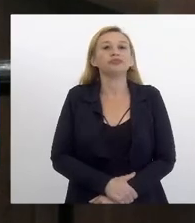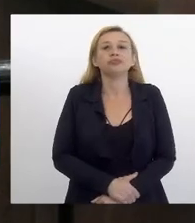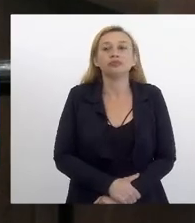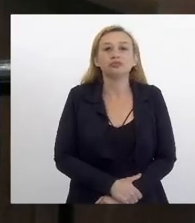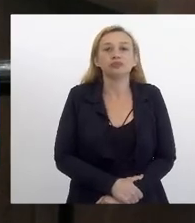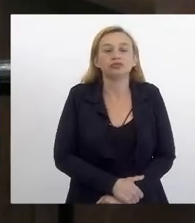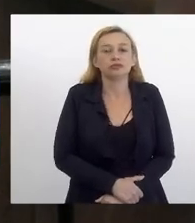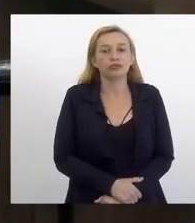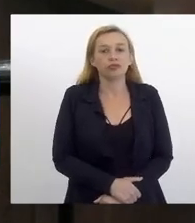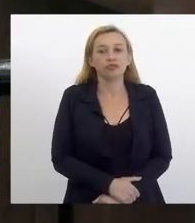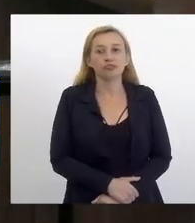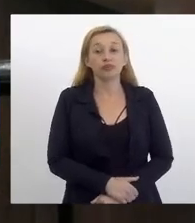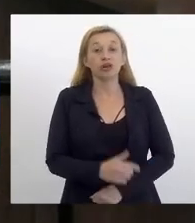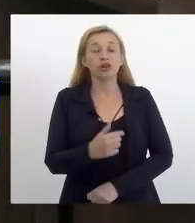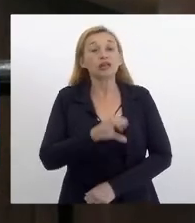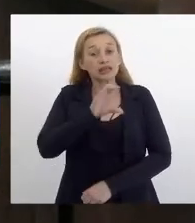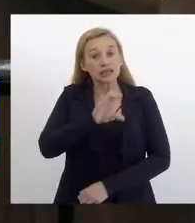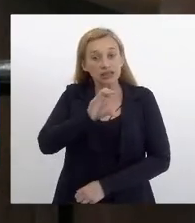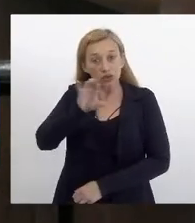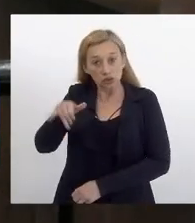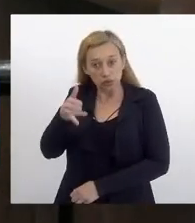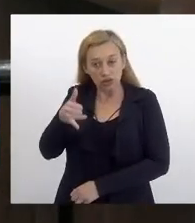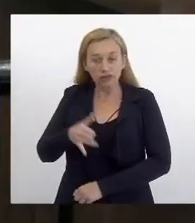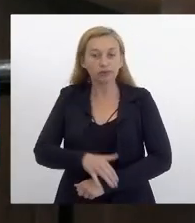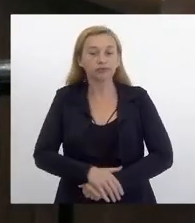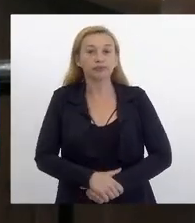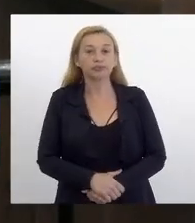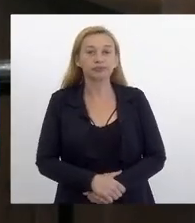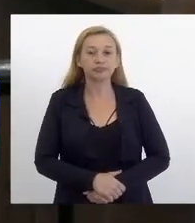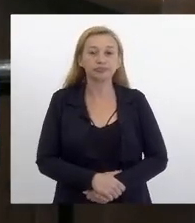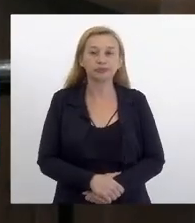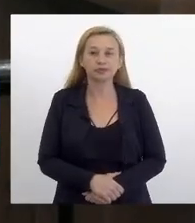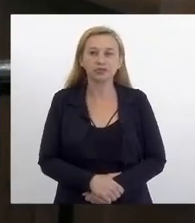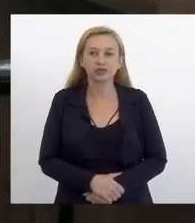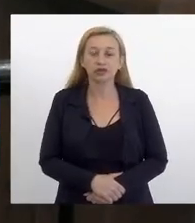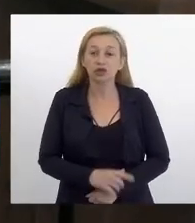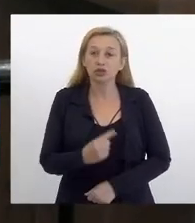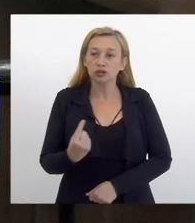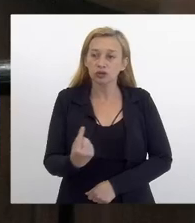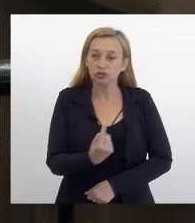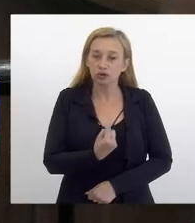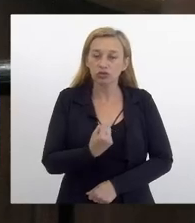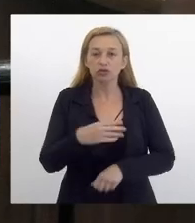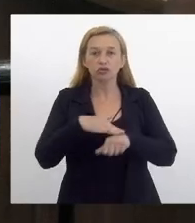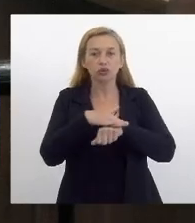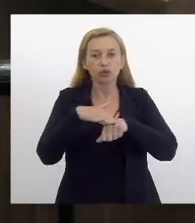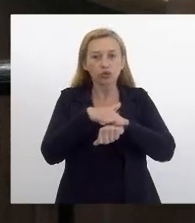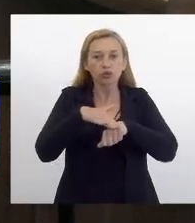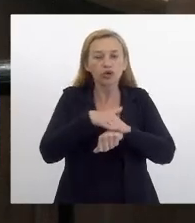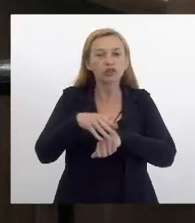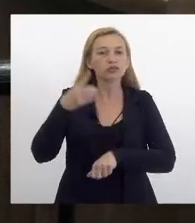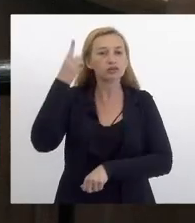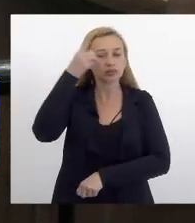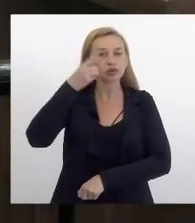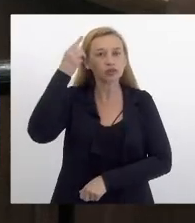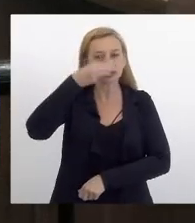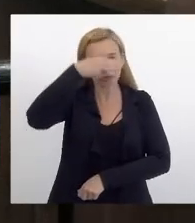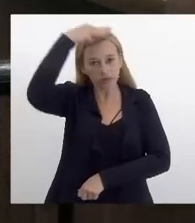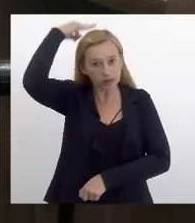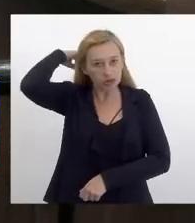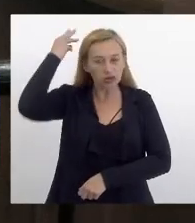Eu, na CCJ, nós travamos uma conversa com o deputado Márcio Pacheco